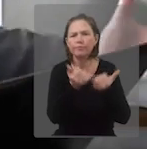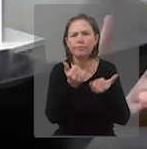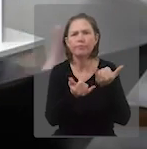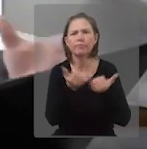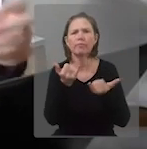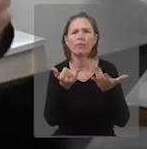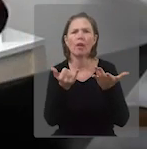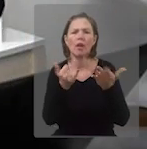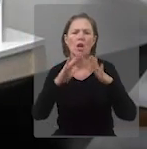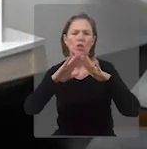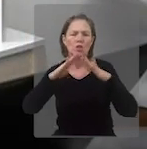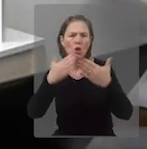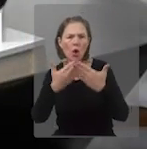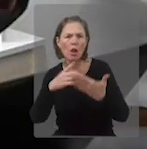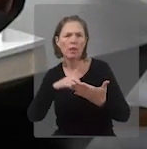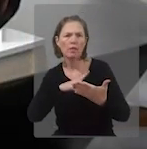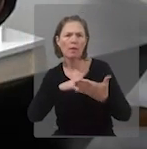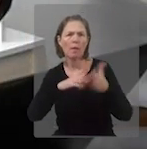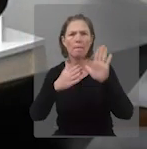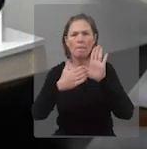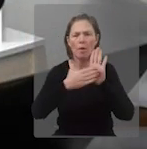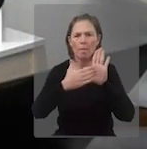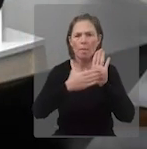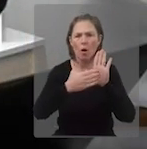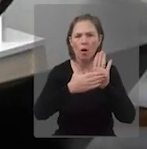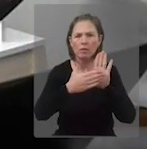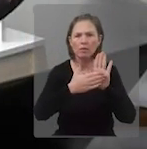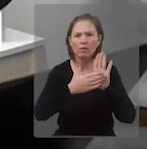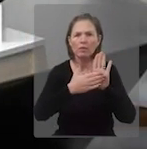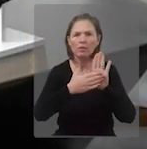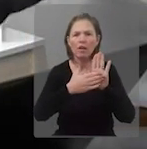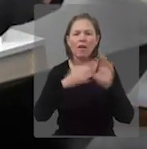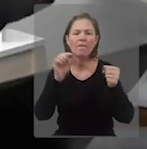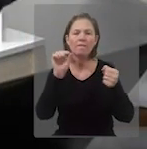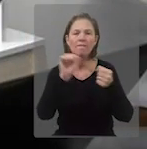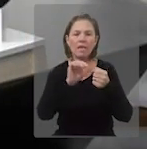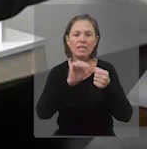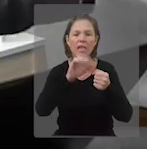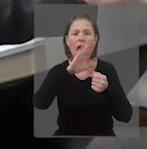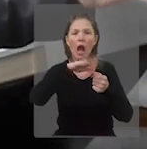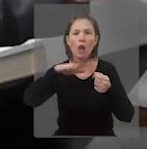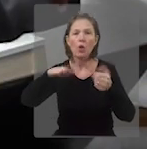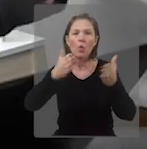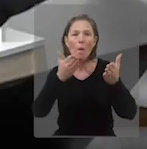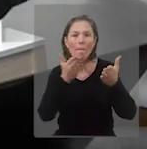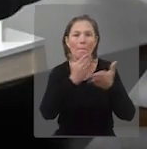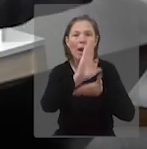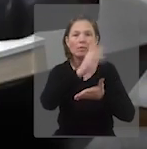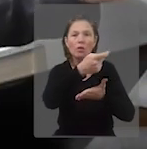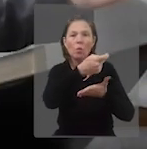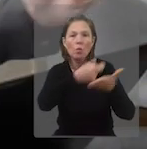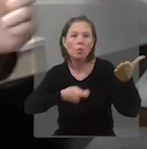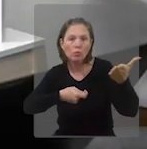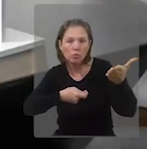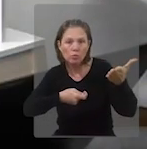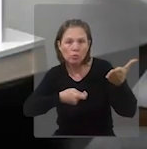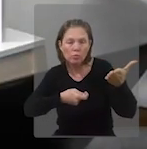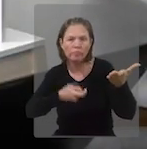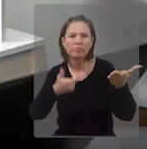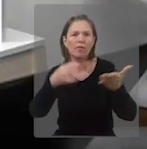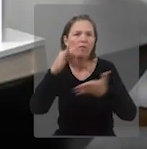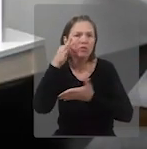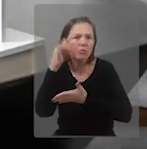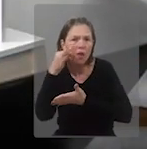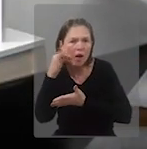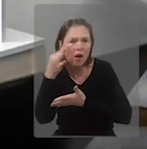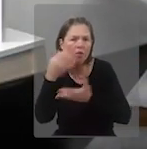Exemplo, a escola tem uma proposta de fazer com que o seu aluno seja aprovado em avaliação externa, seja ela qual for. Ou seja, um nível de